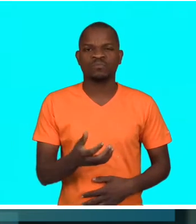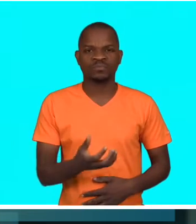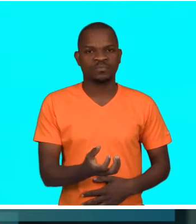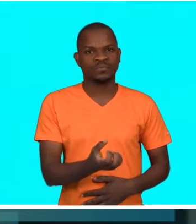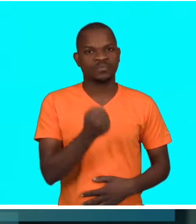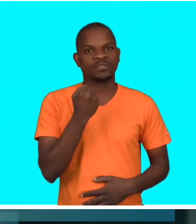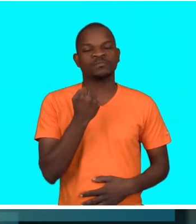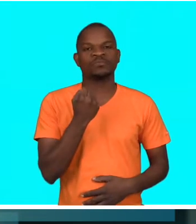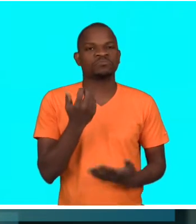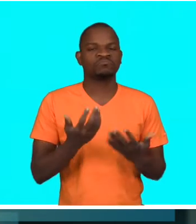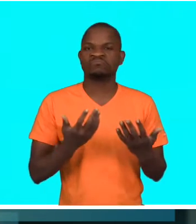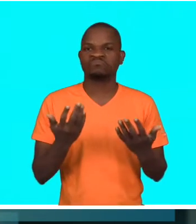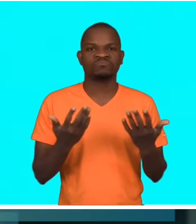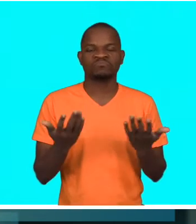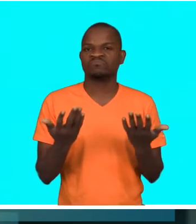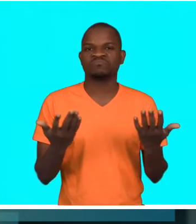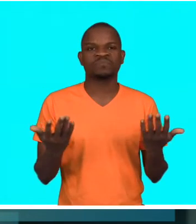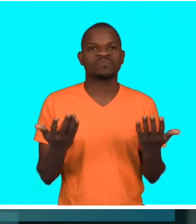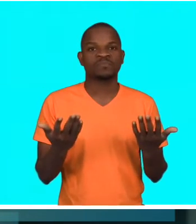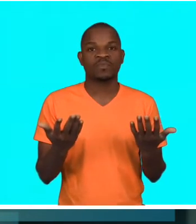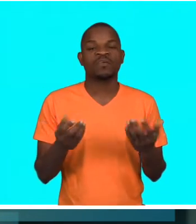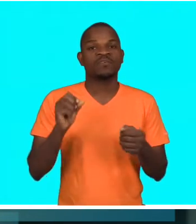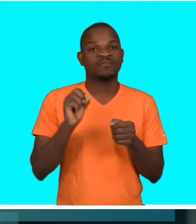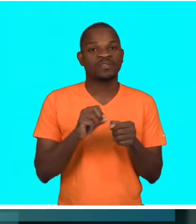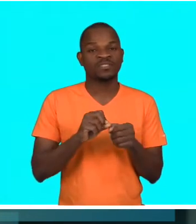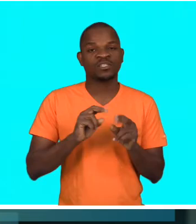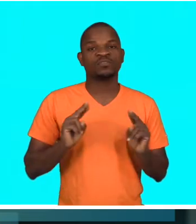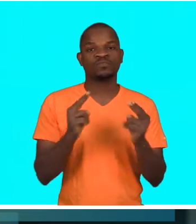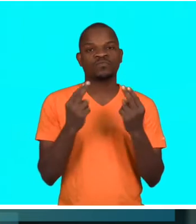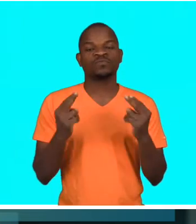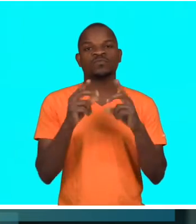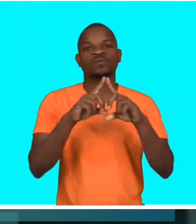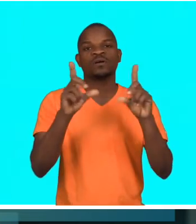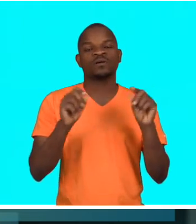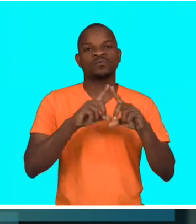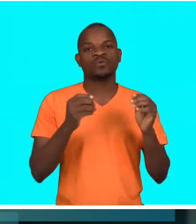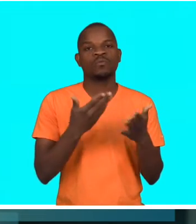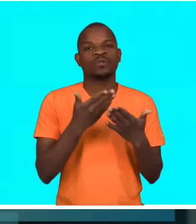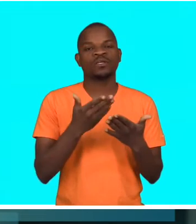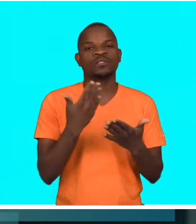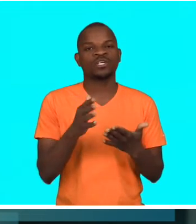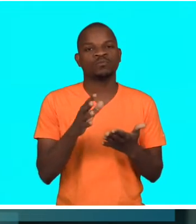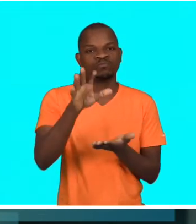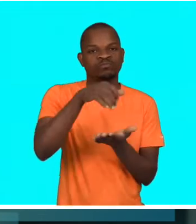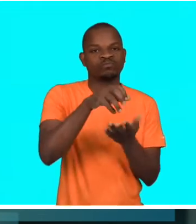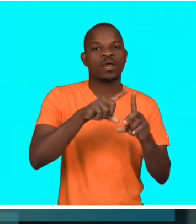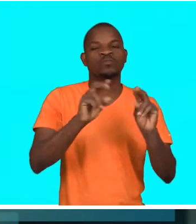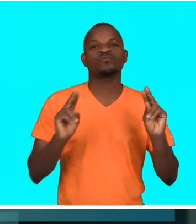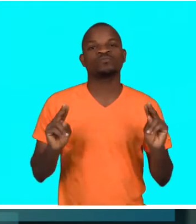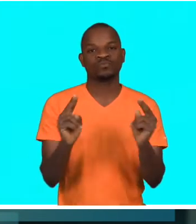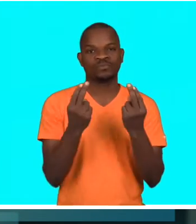nós podemos poder implementar novas coisas, podemos reter